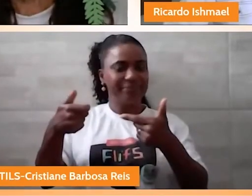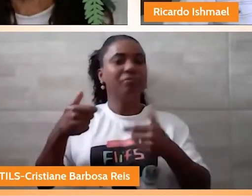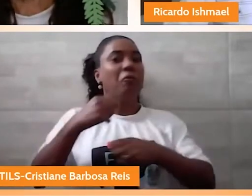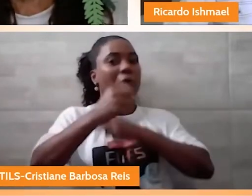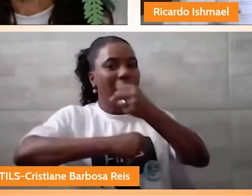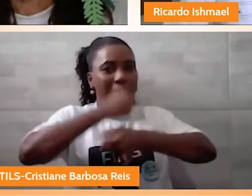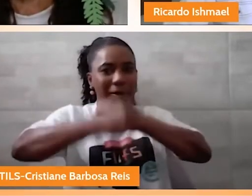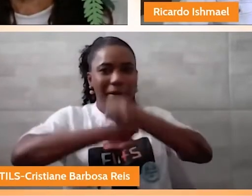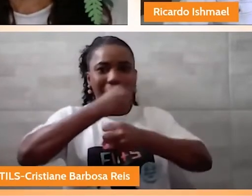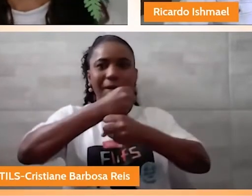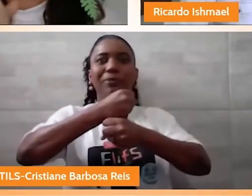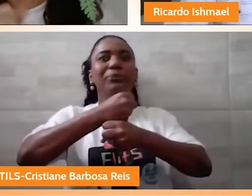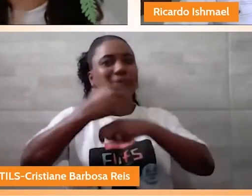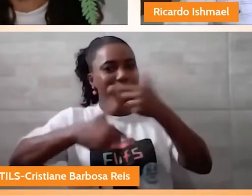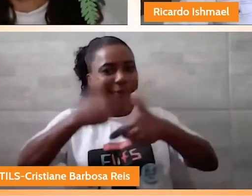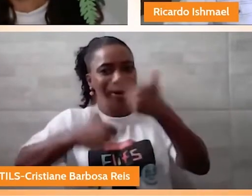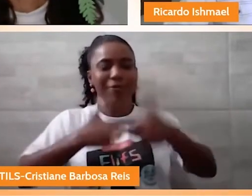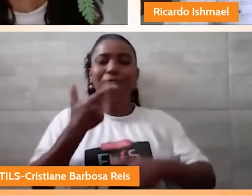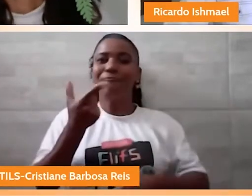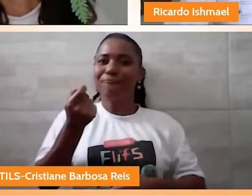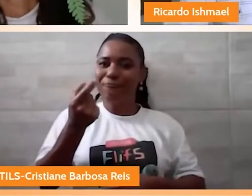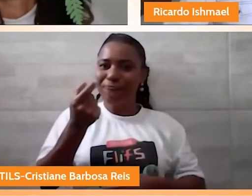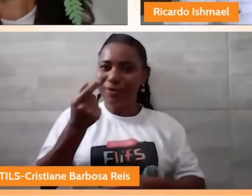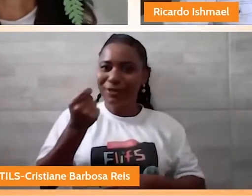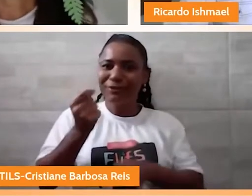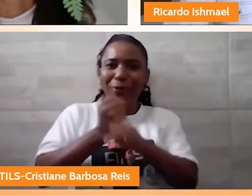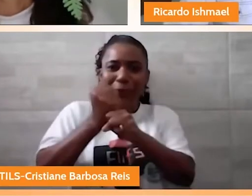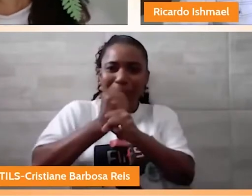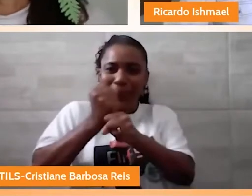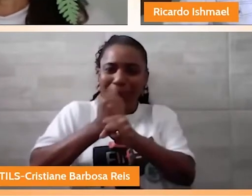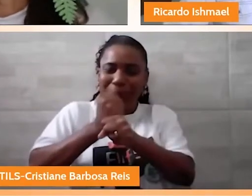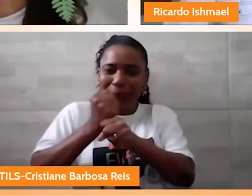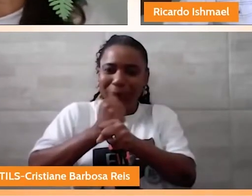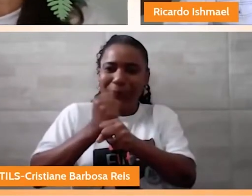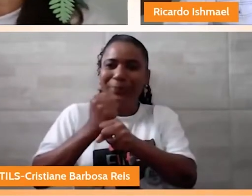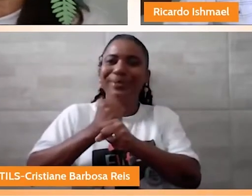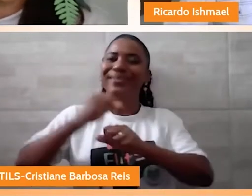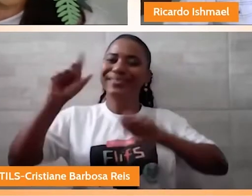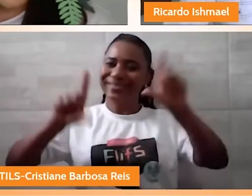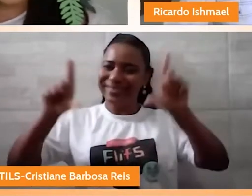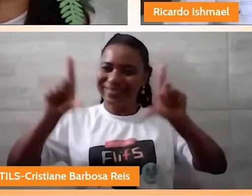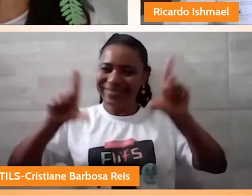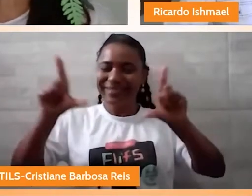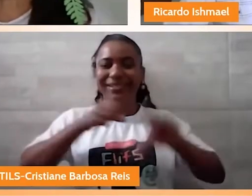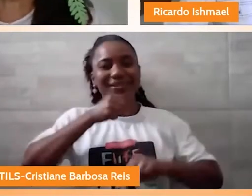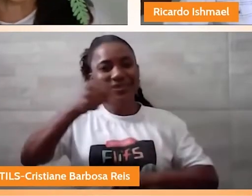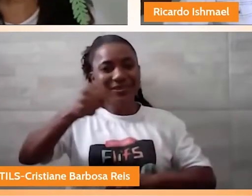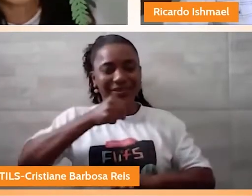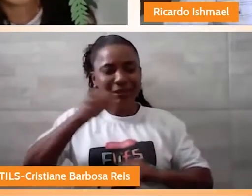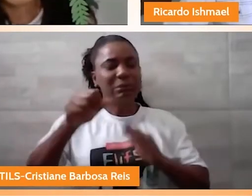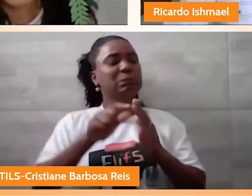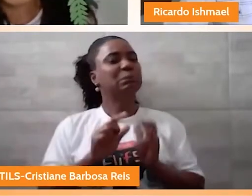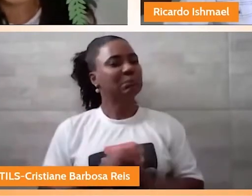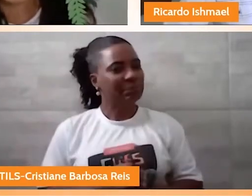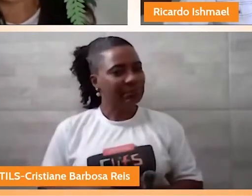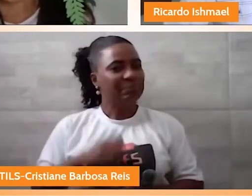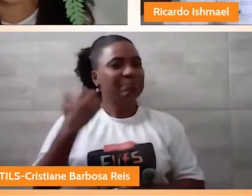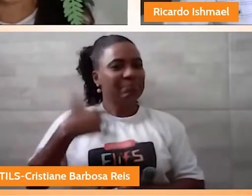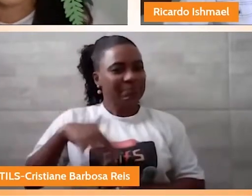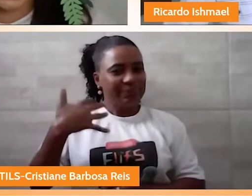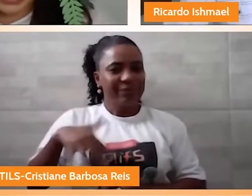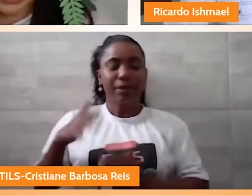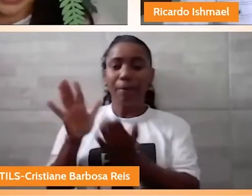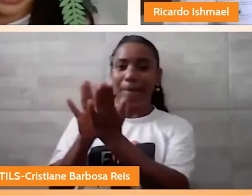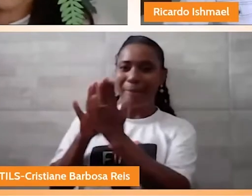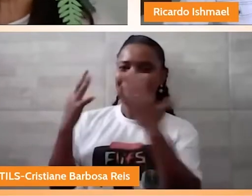É. 20 anos de caminhada aí, fazendo televisão, fazendo jornalismo. 20 anos. Parabéns aí pelos 20